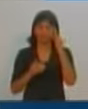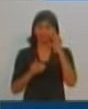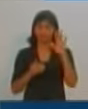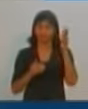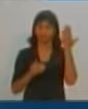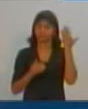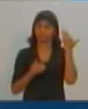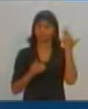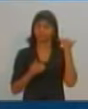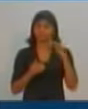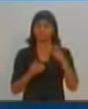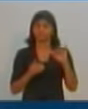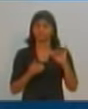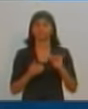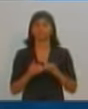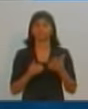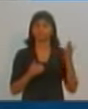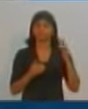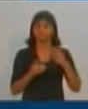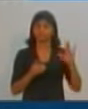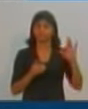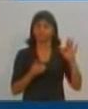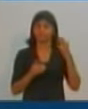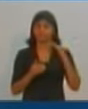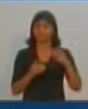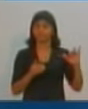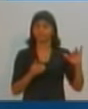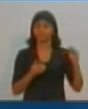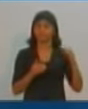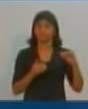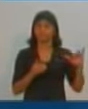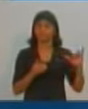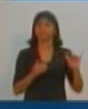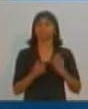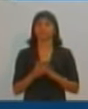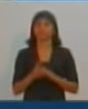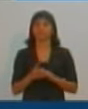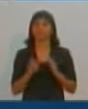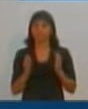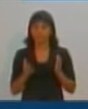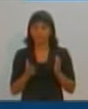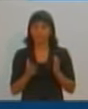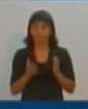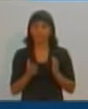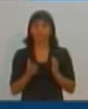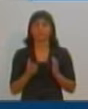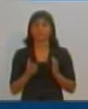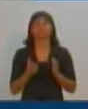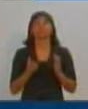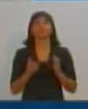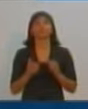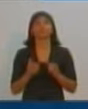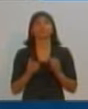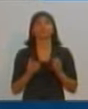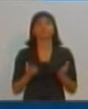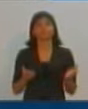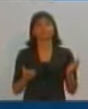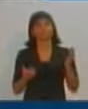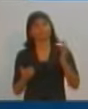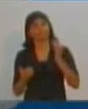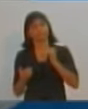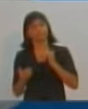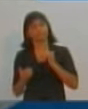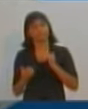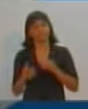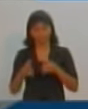ele foi jogado para bem longe da cidade. Ele foi jogado para o recinto da exposição. O que nós vamos fazer, o PSOL 50? Nós vamos trazê-lo